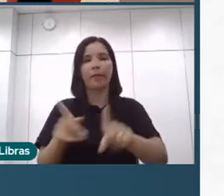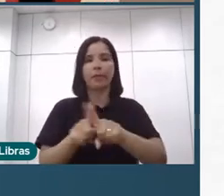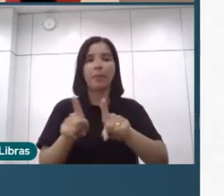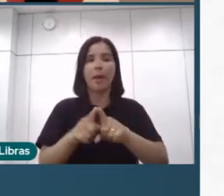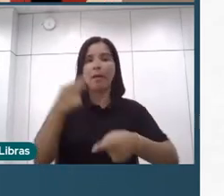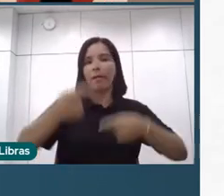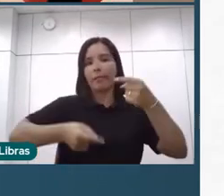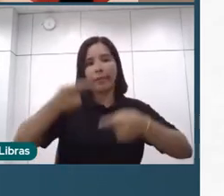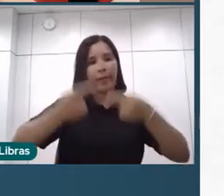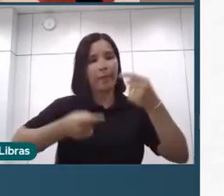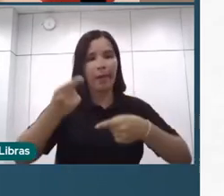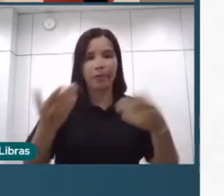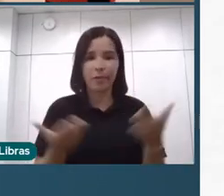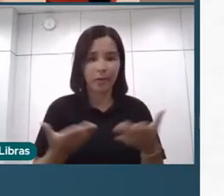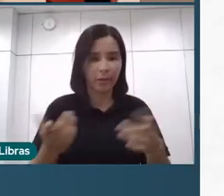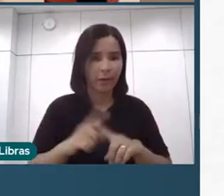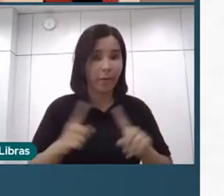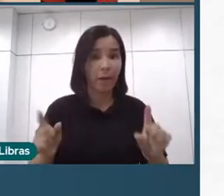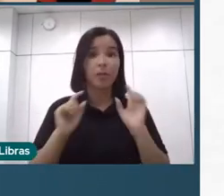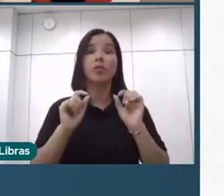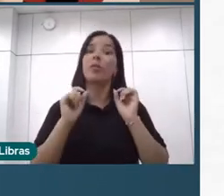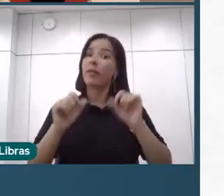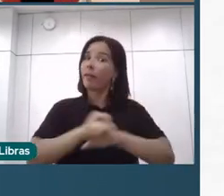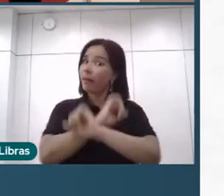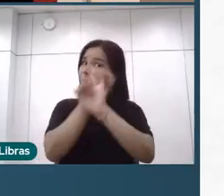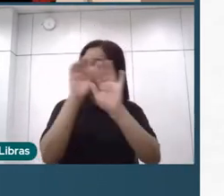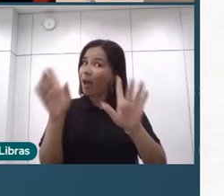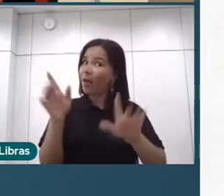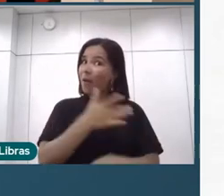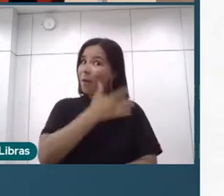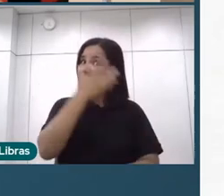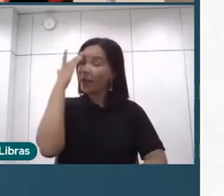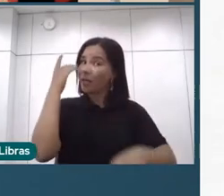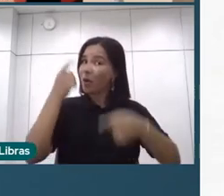debate aqui, mas só para deixar claro, para ninguém questionar isso.